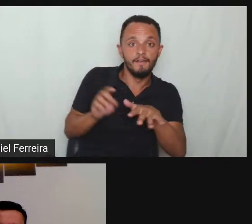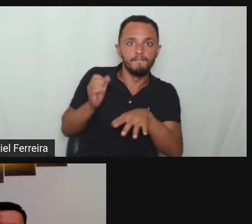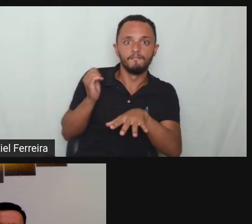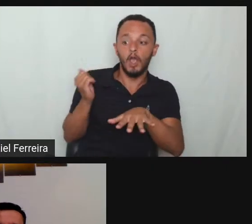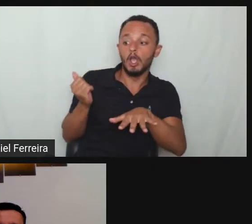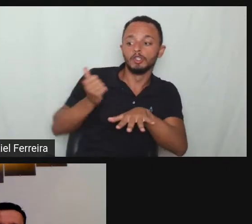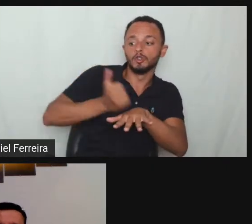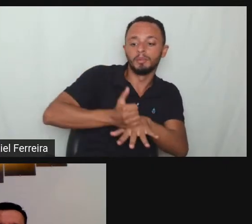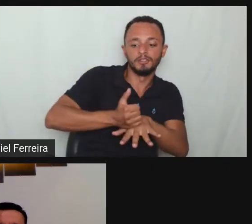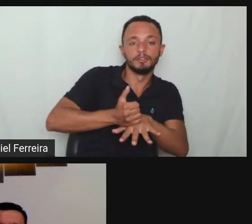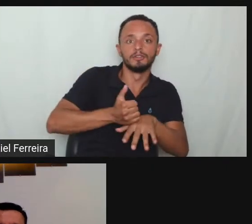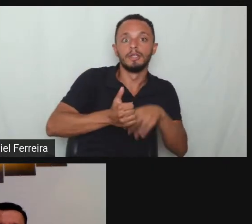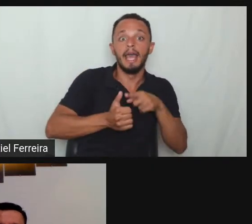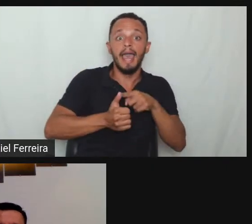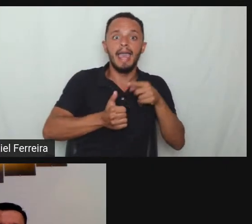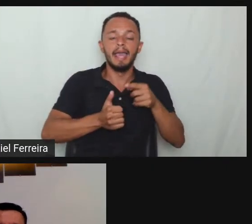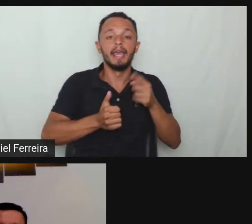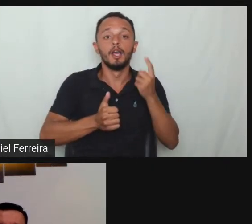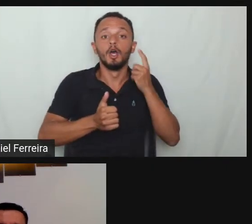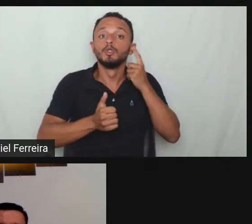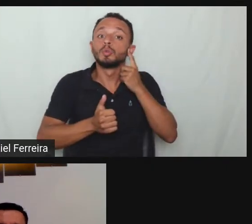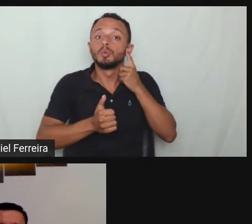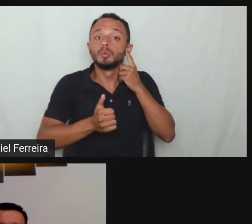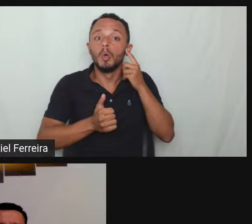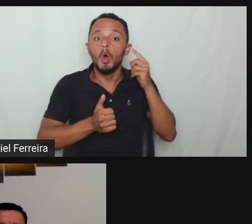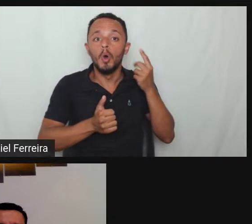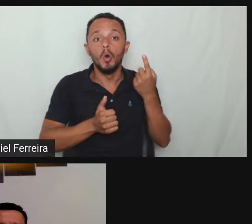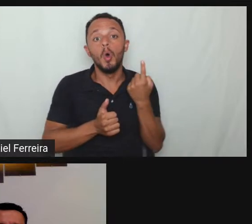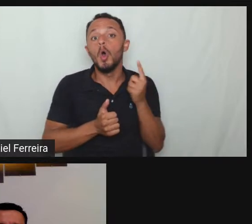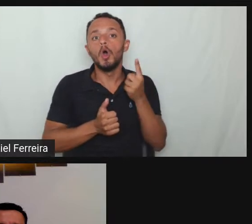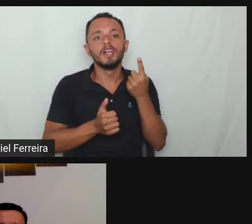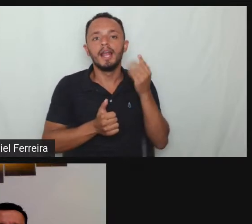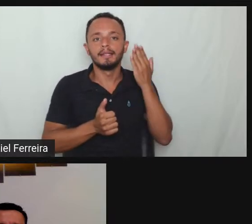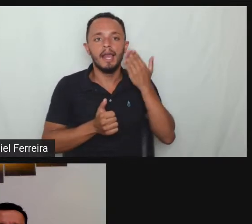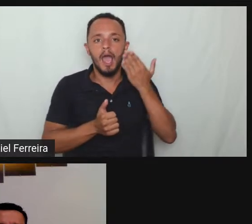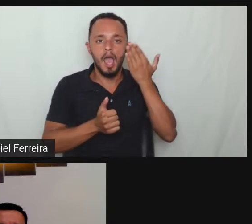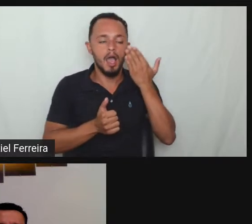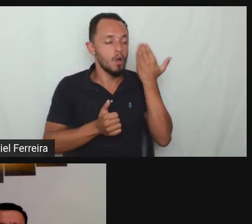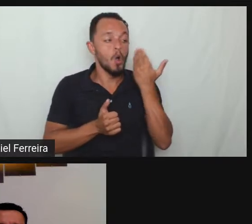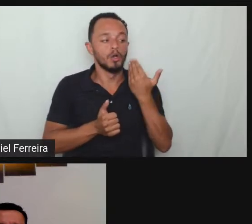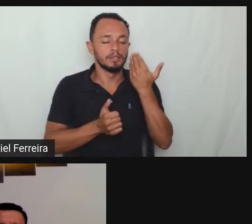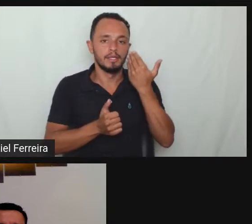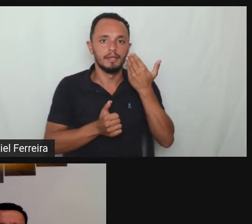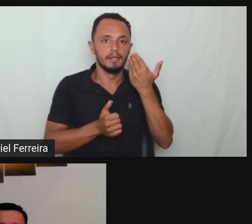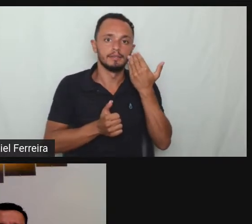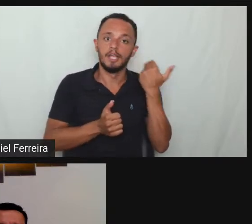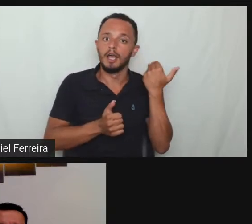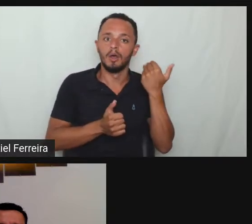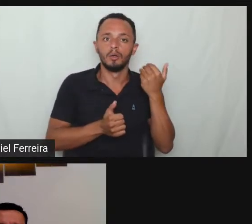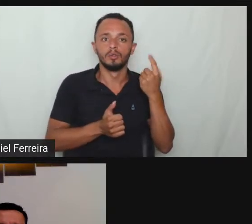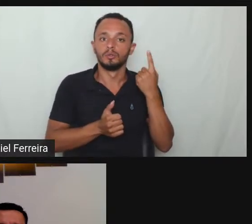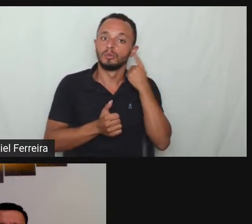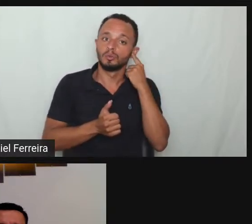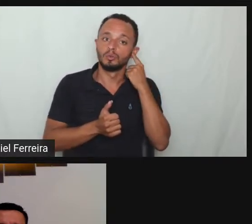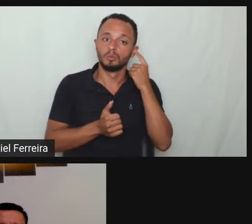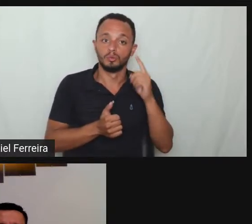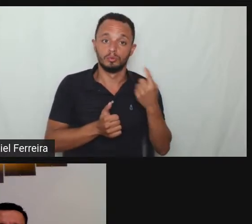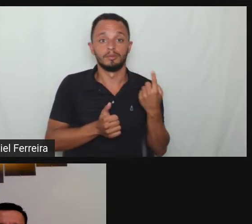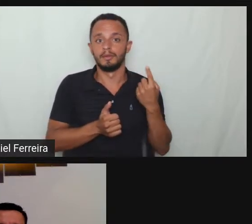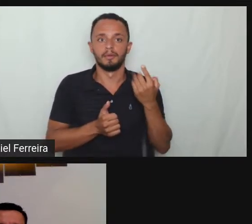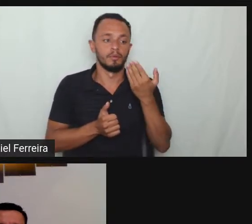não estou falando que o surdez unilateral não é pessoa com deficiência não é isso eu estou dizendo que olha só a situação